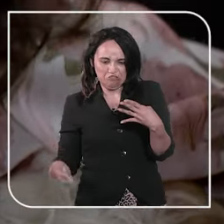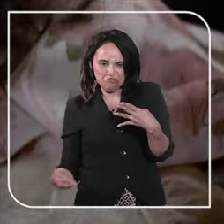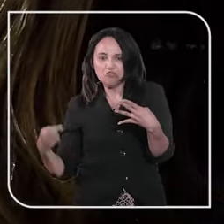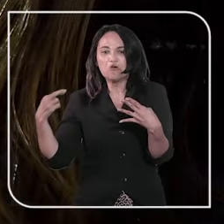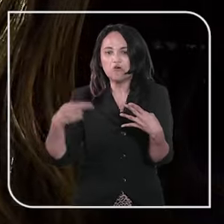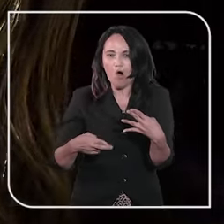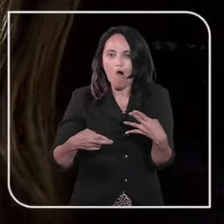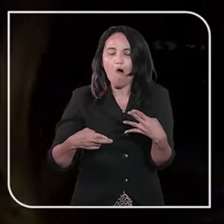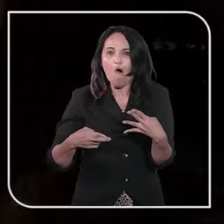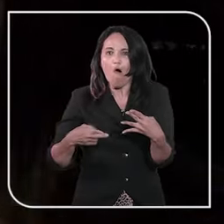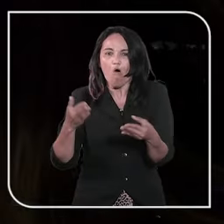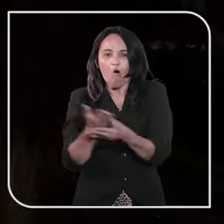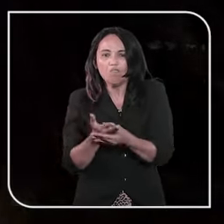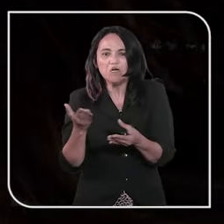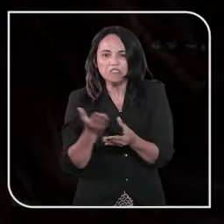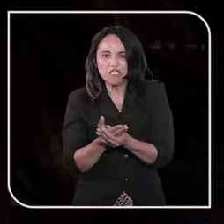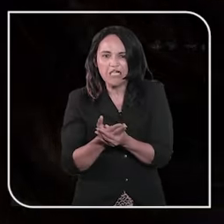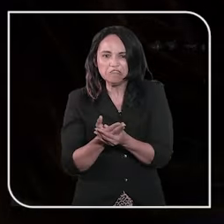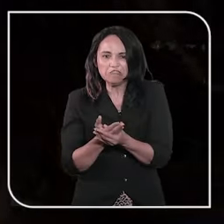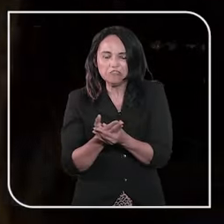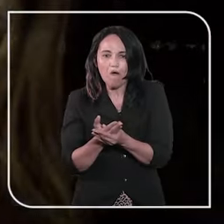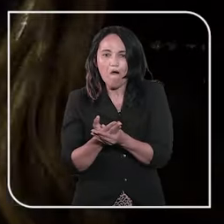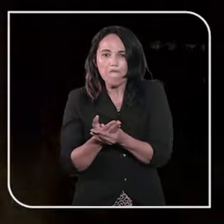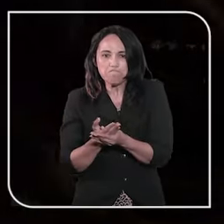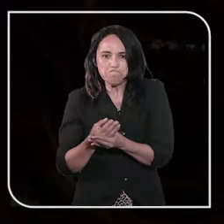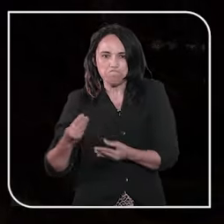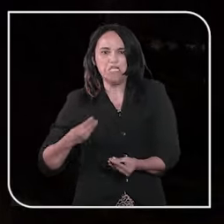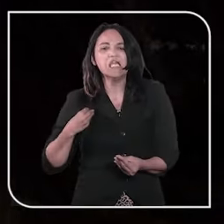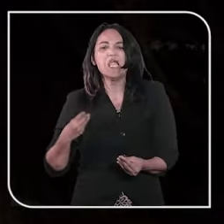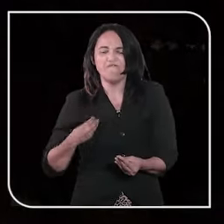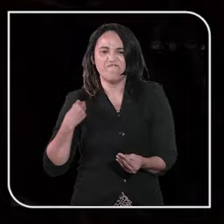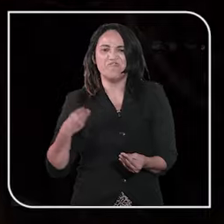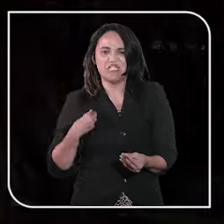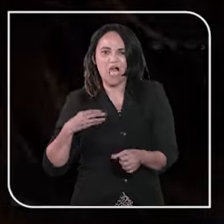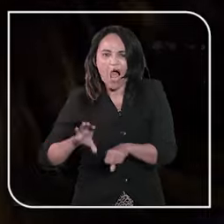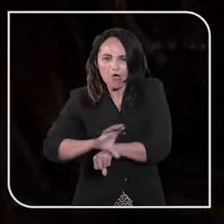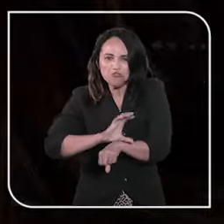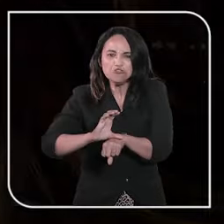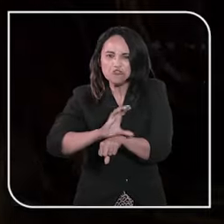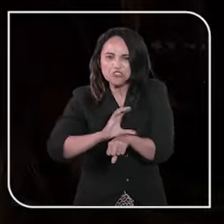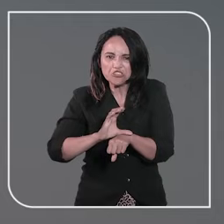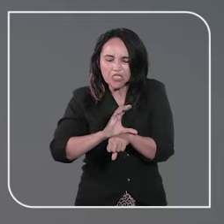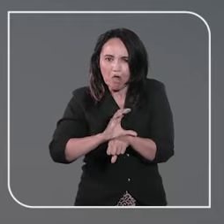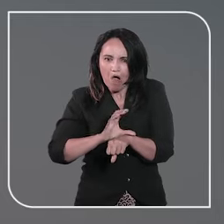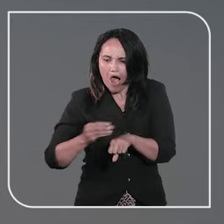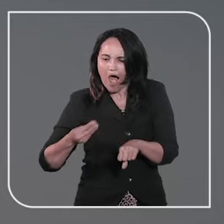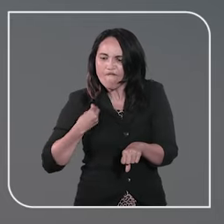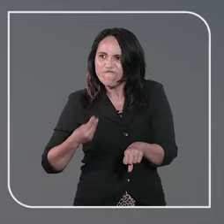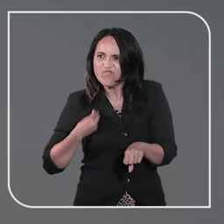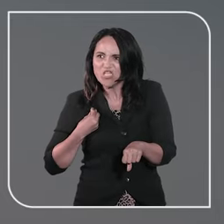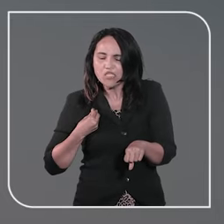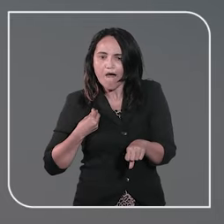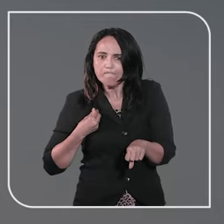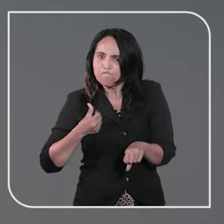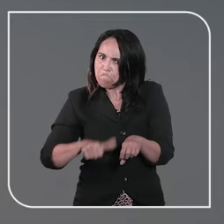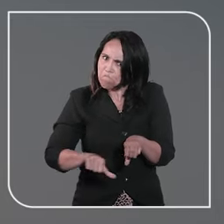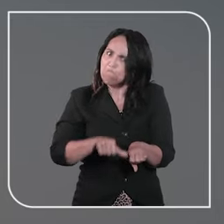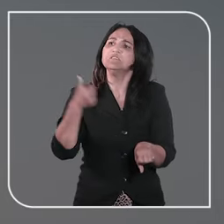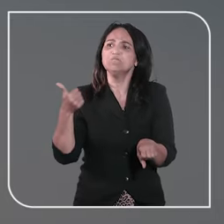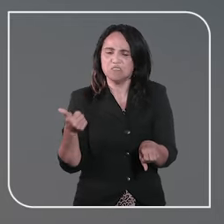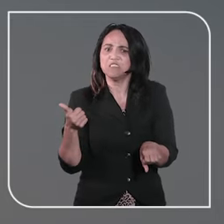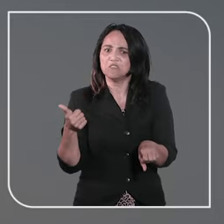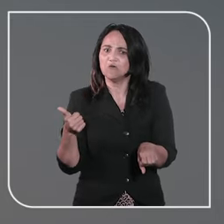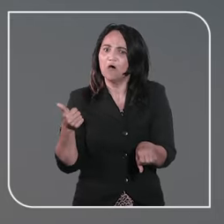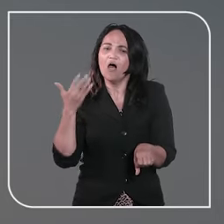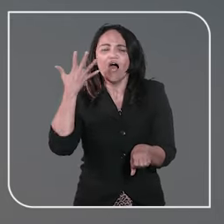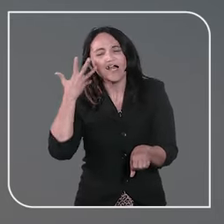ele foi ao encontro do que preconiza a Constituição, a vida em primeiro lugar. A dose do Zongensma para a